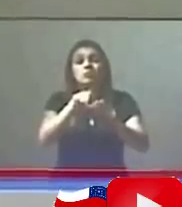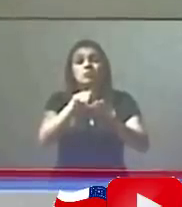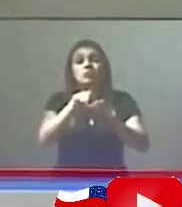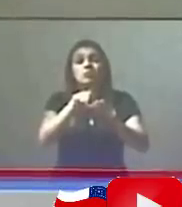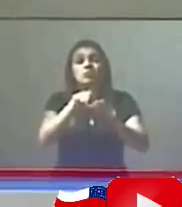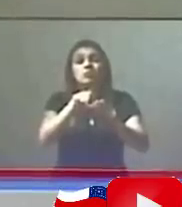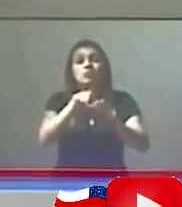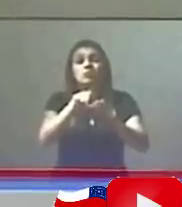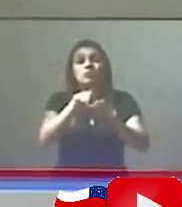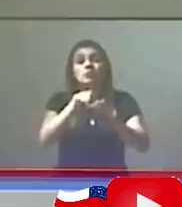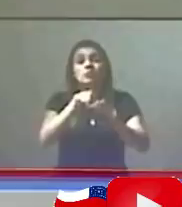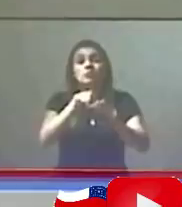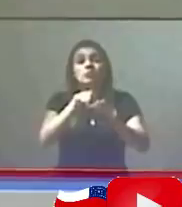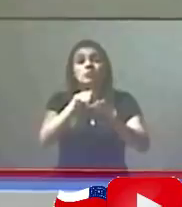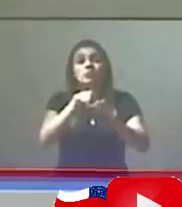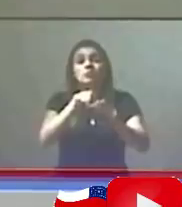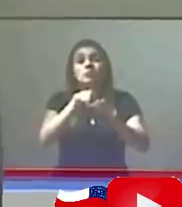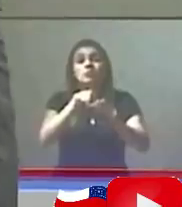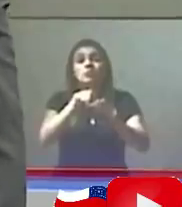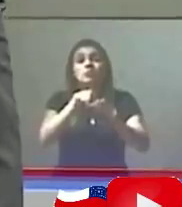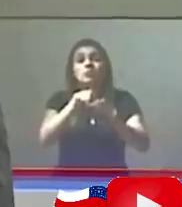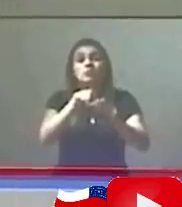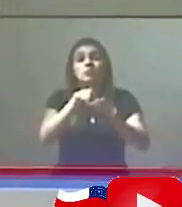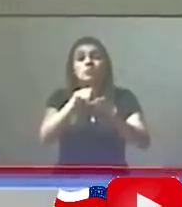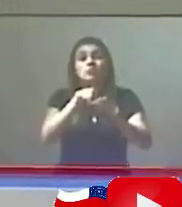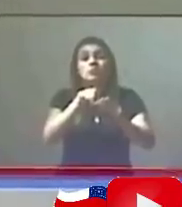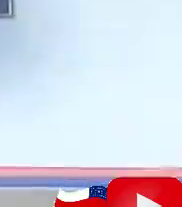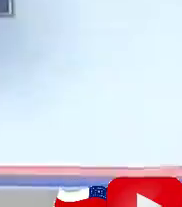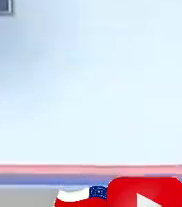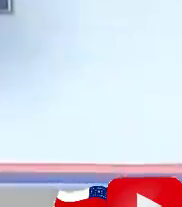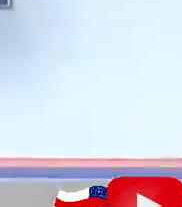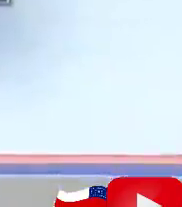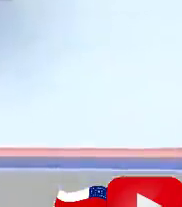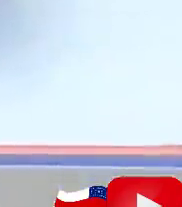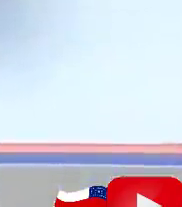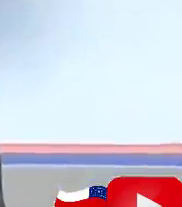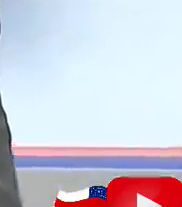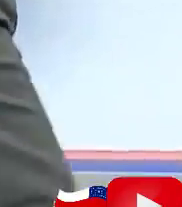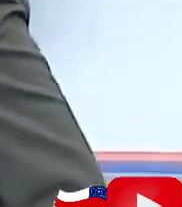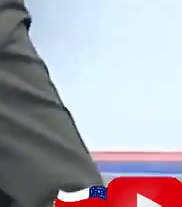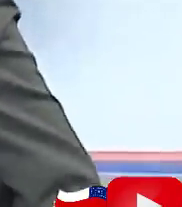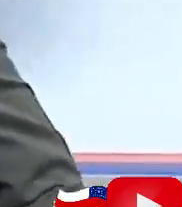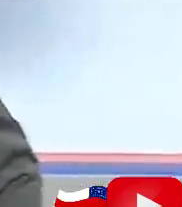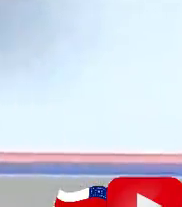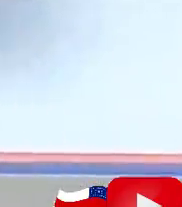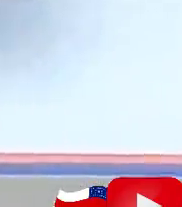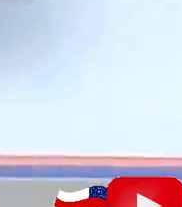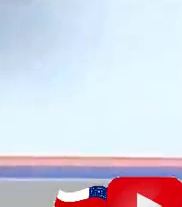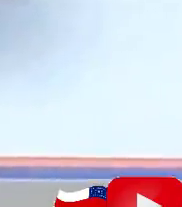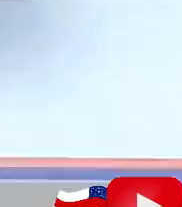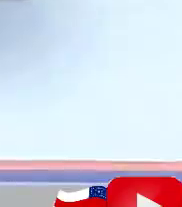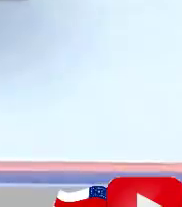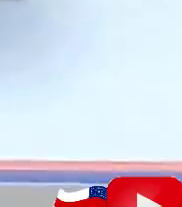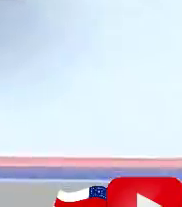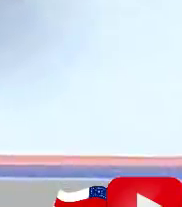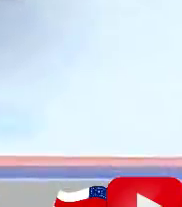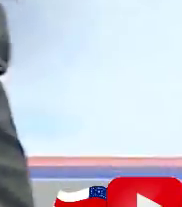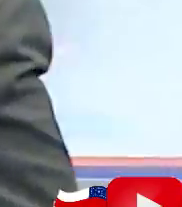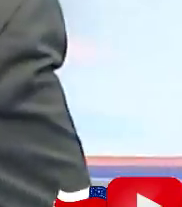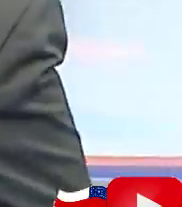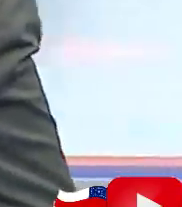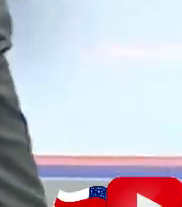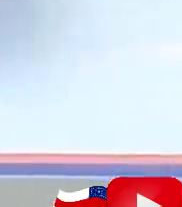Vai te lascar, não vai rogar praga na tua mãe? Oxê. Isso é coisa que se diga num momento como esse? Pra acalmar?